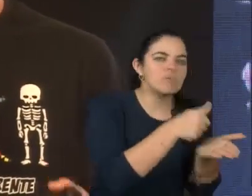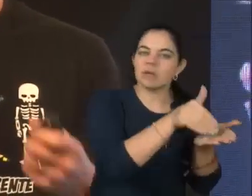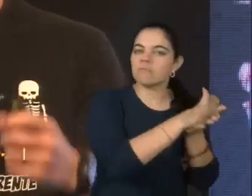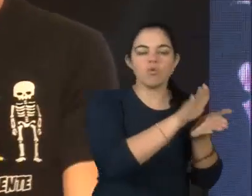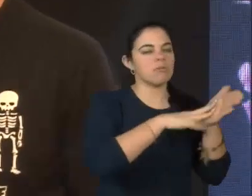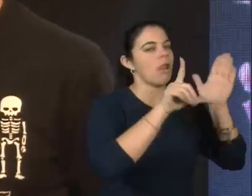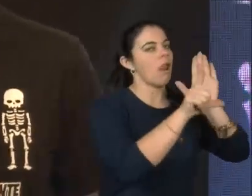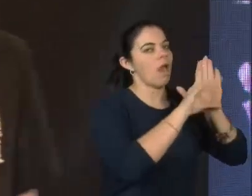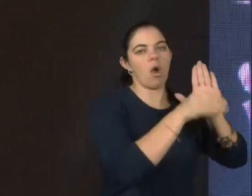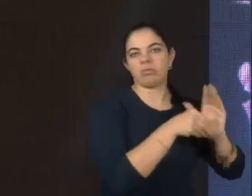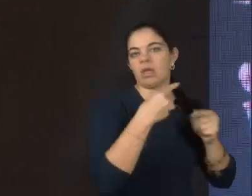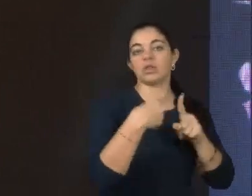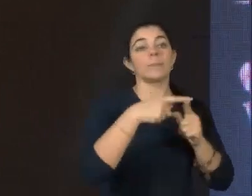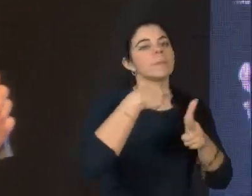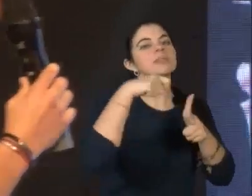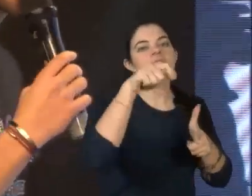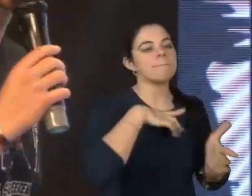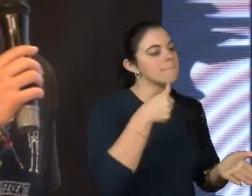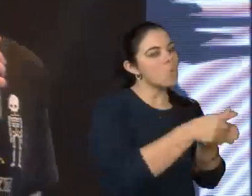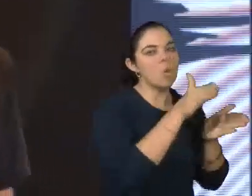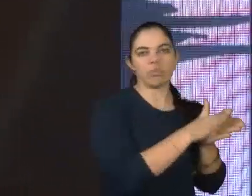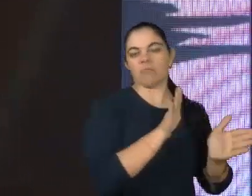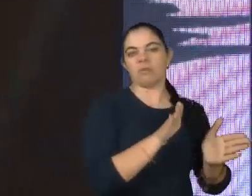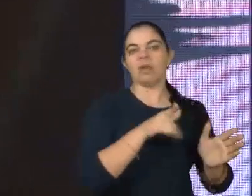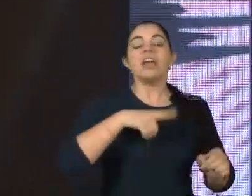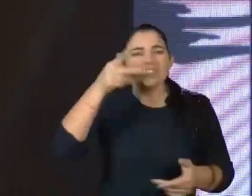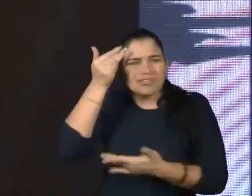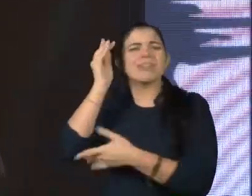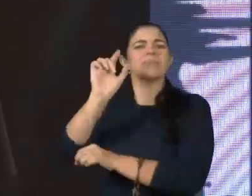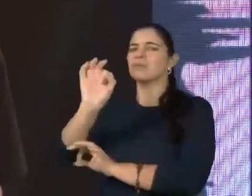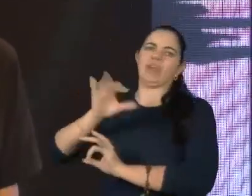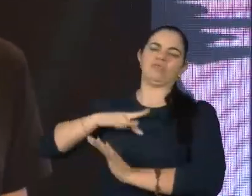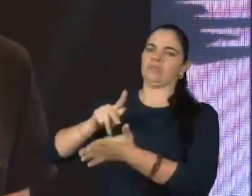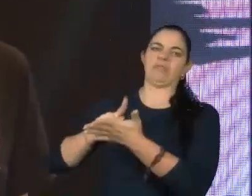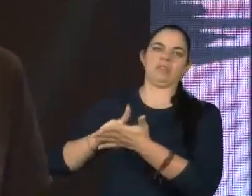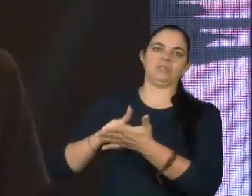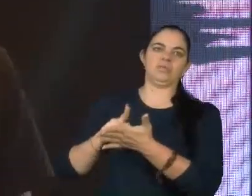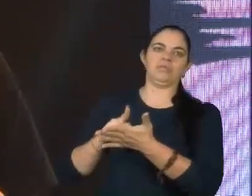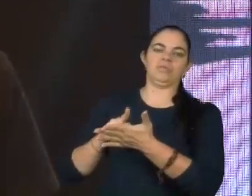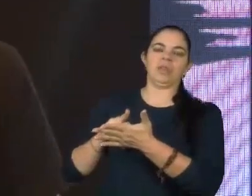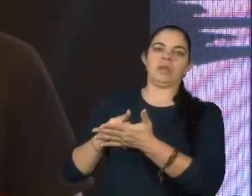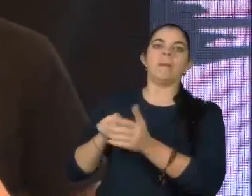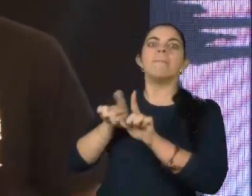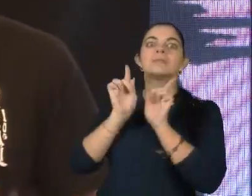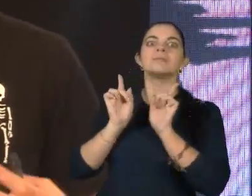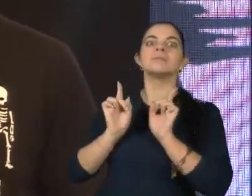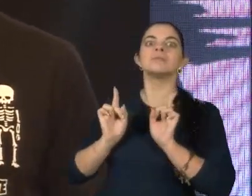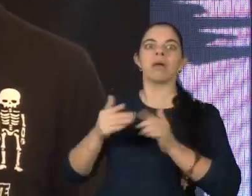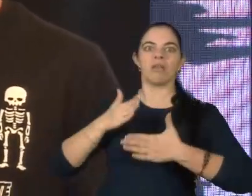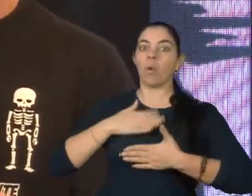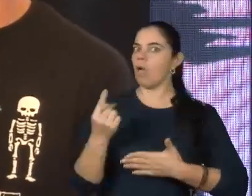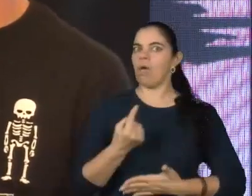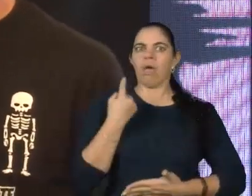convicção. E a gente sabe que não é assim, né? Mas não sou